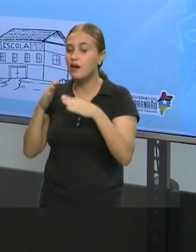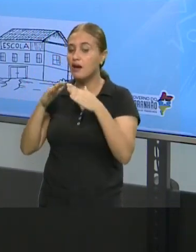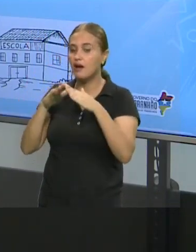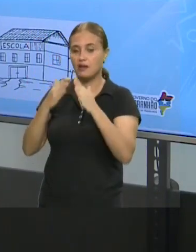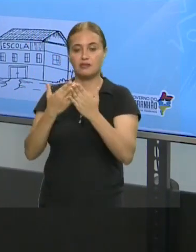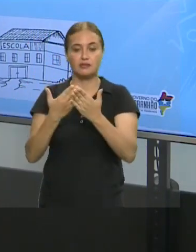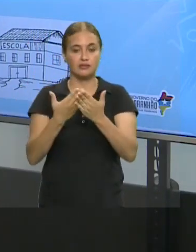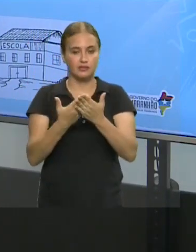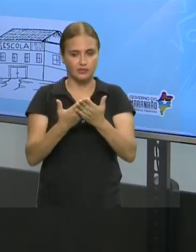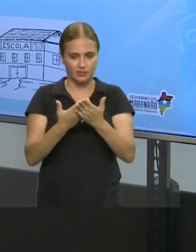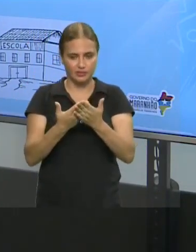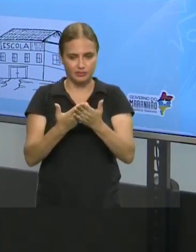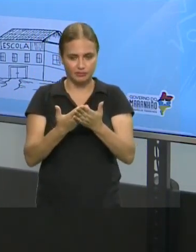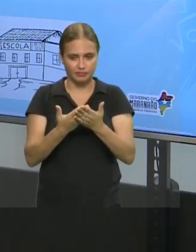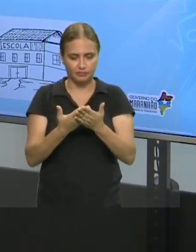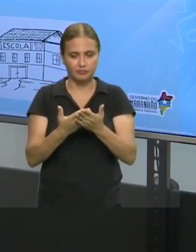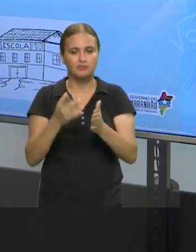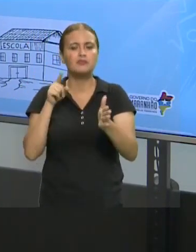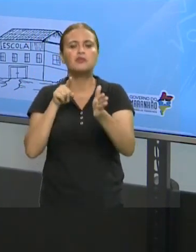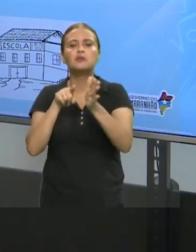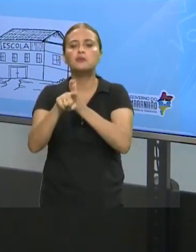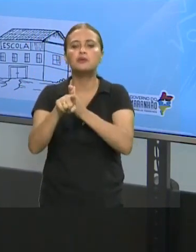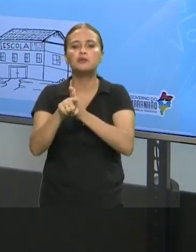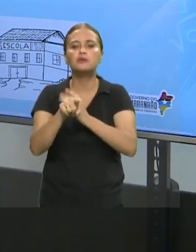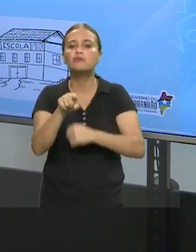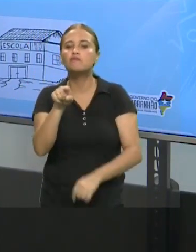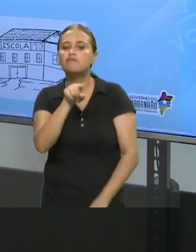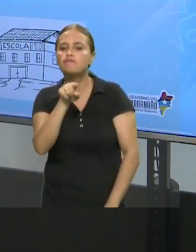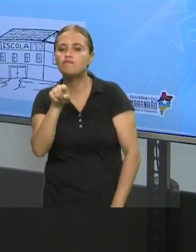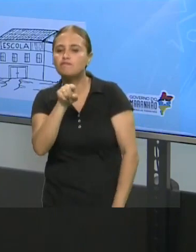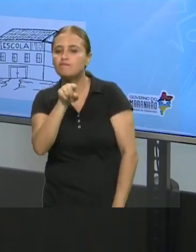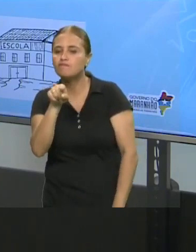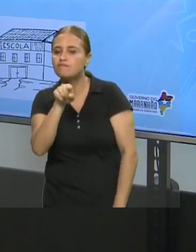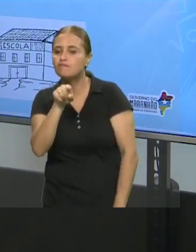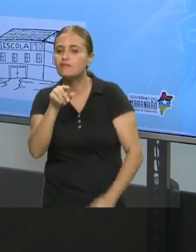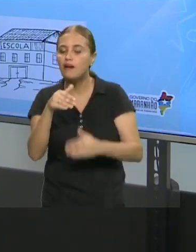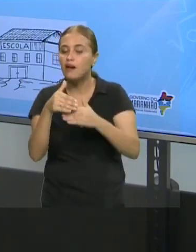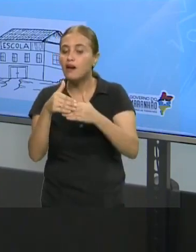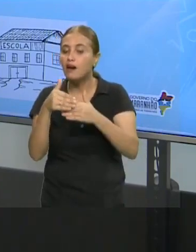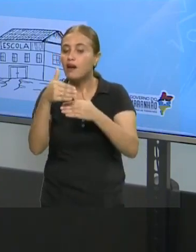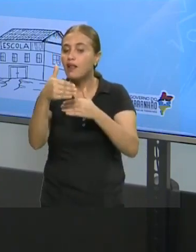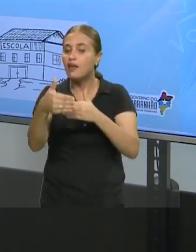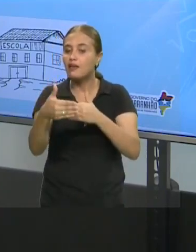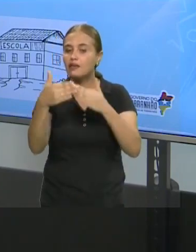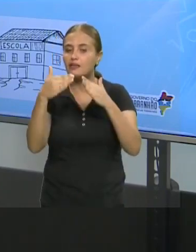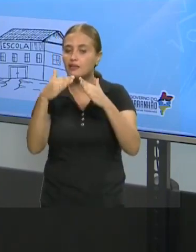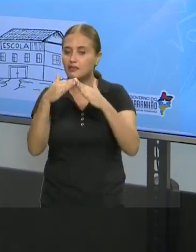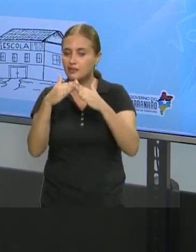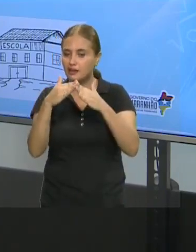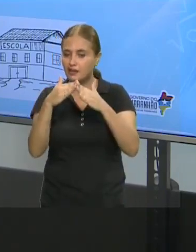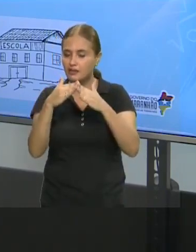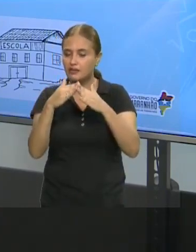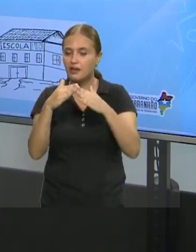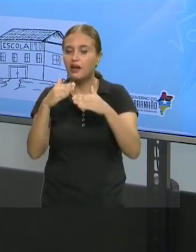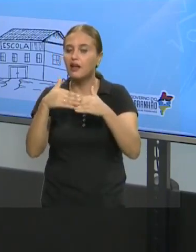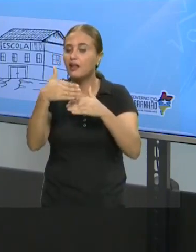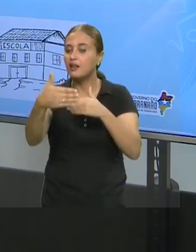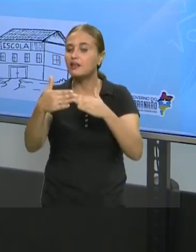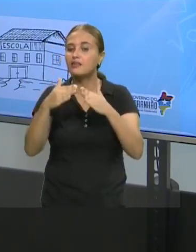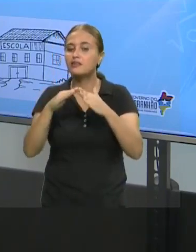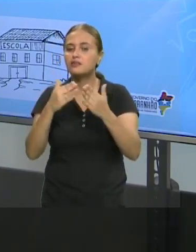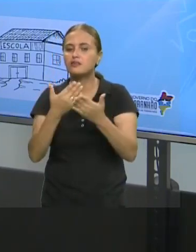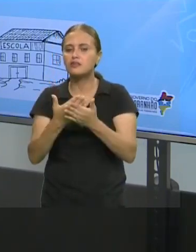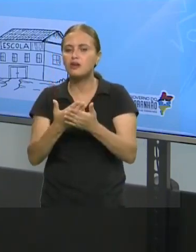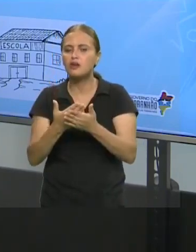estamos agora. Eu pergunto para vocês, além da casa e além da escola, a